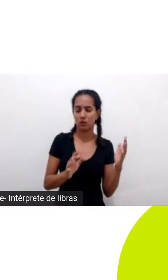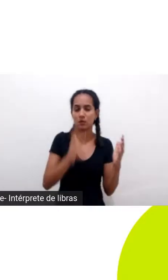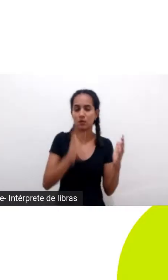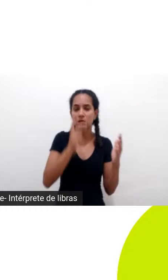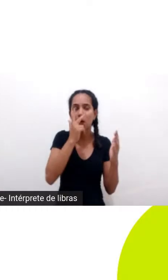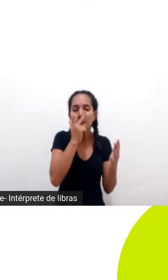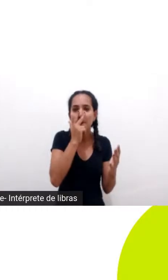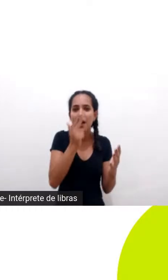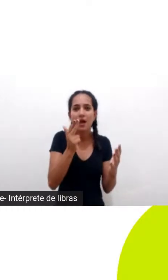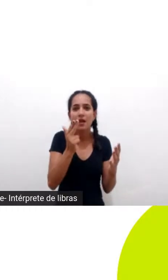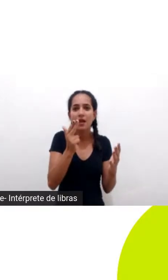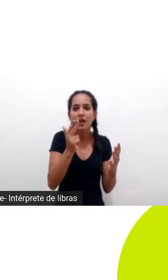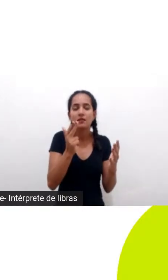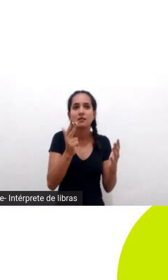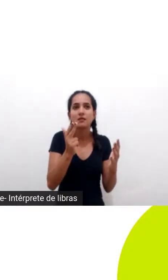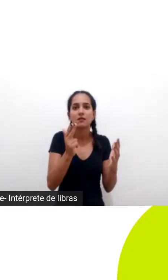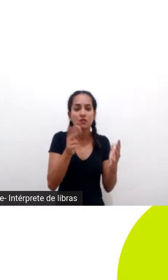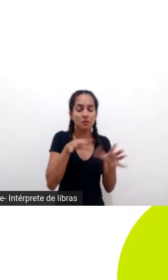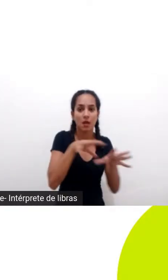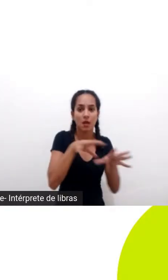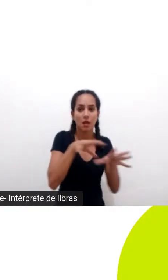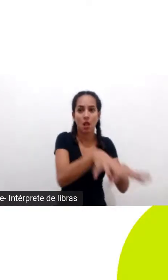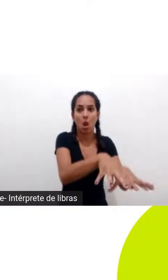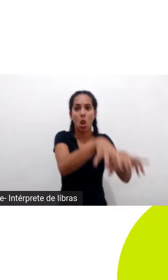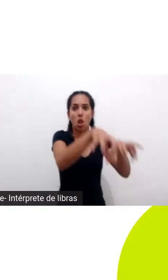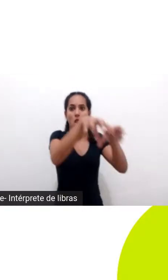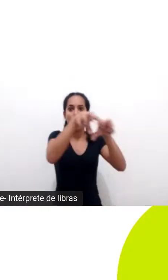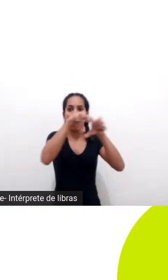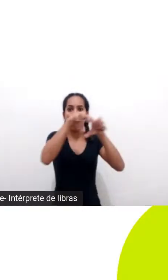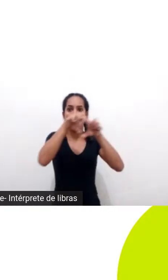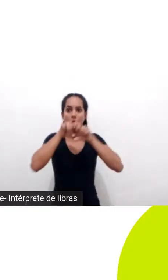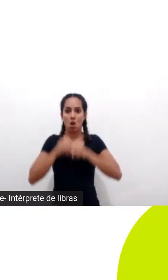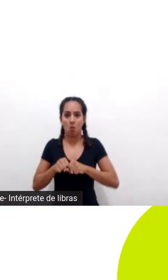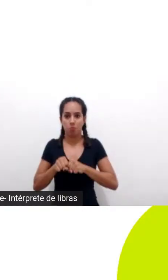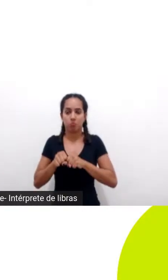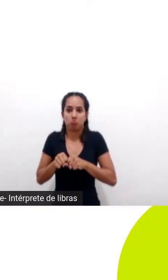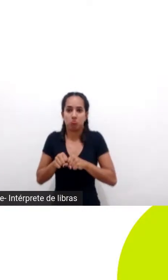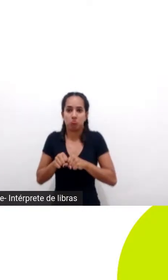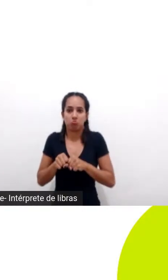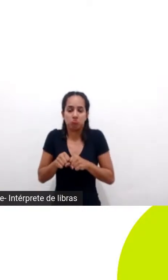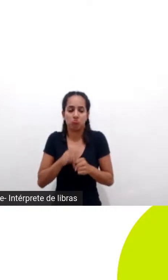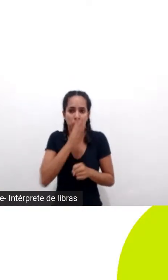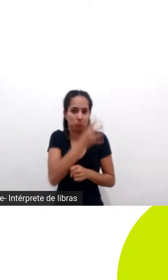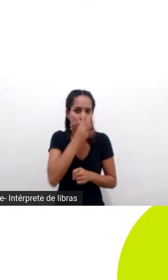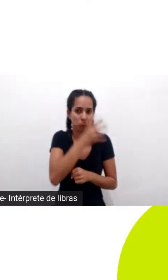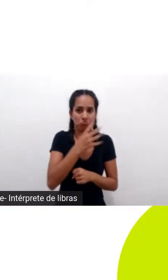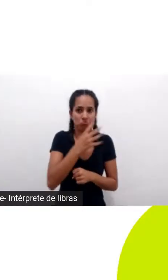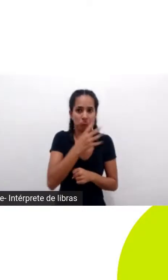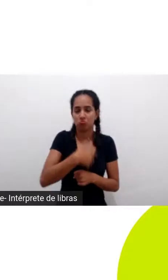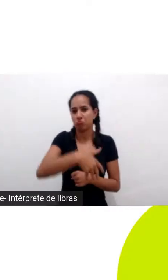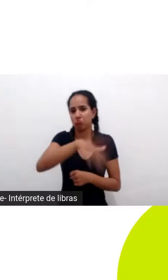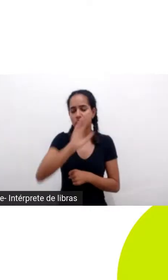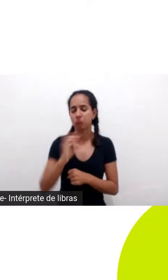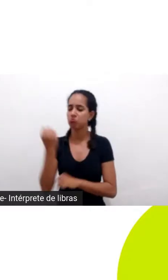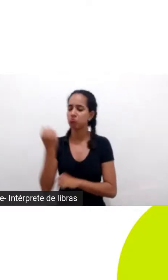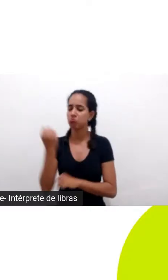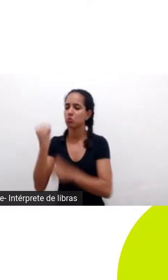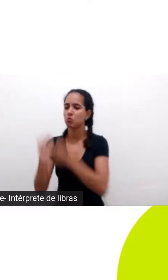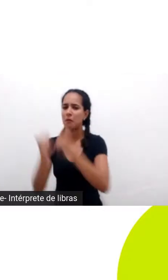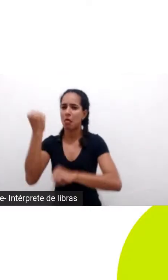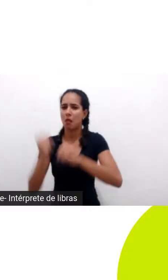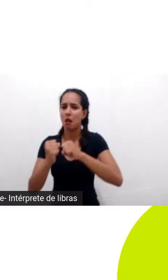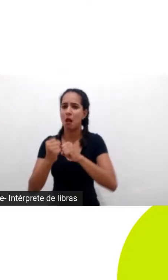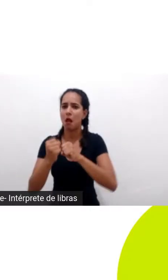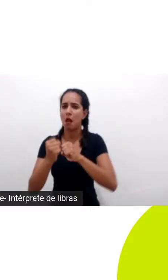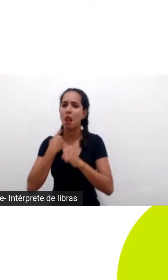de recursos que você vai lá extrai tudo e depois faz o que você quiser e não responde para onde vai esse detrito para onde vai esse lixo certo